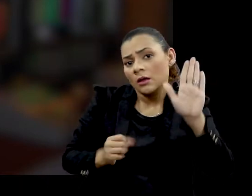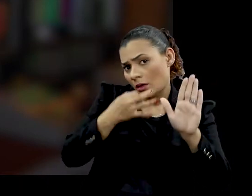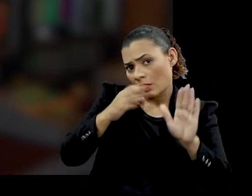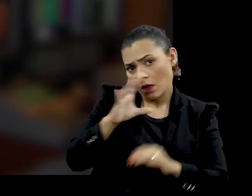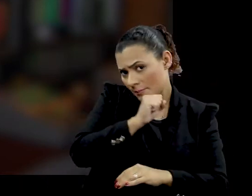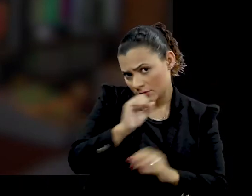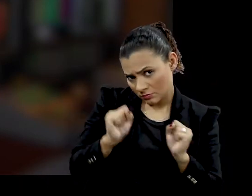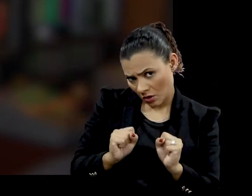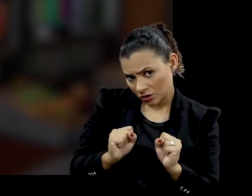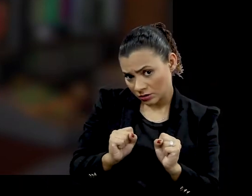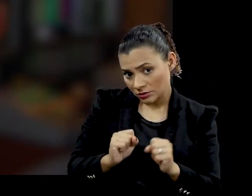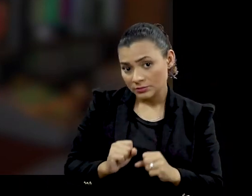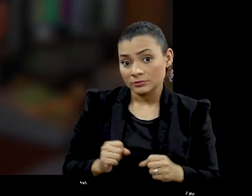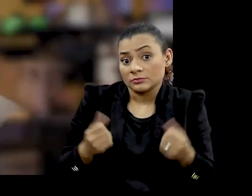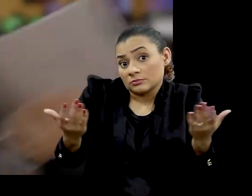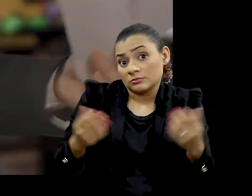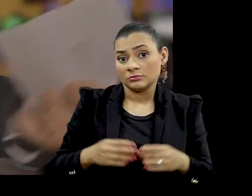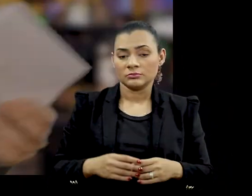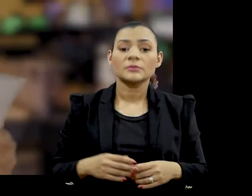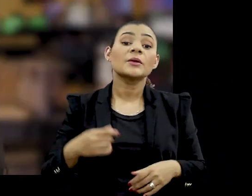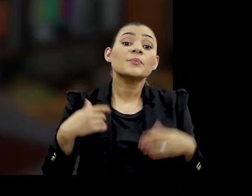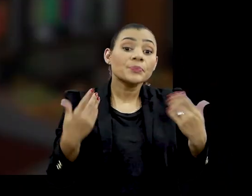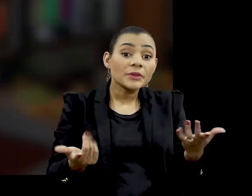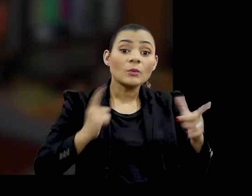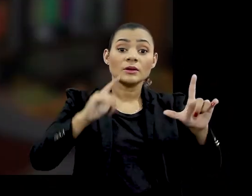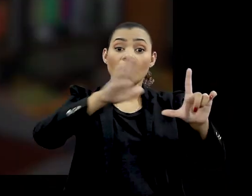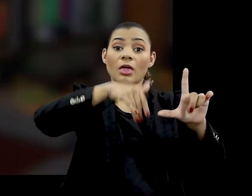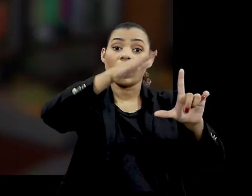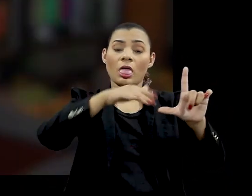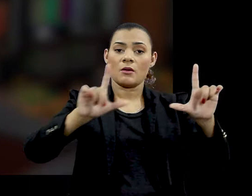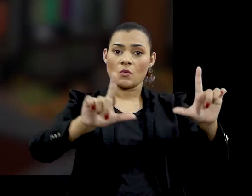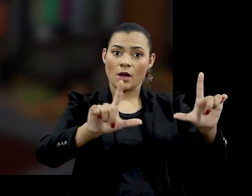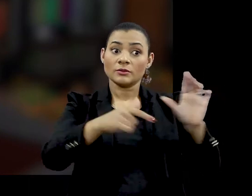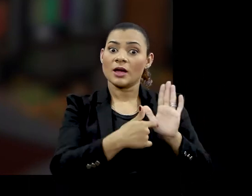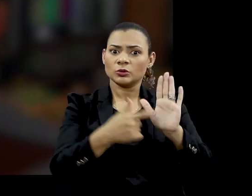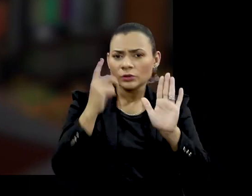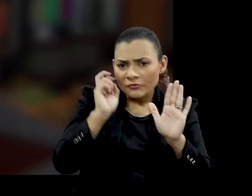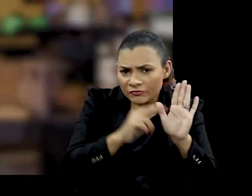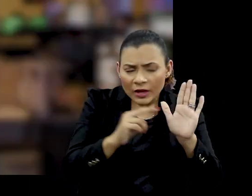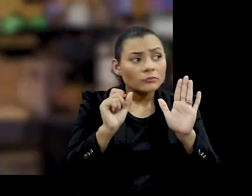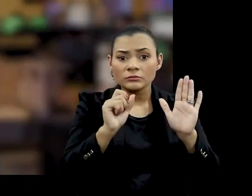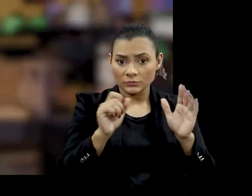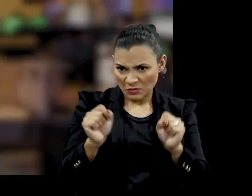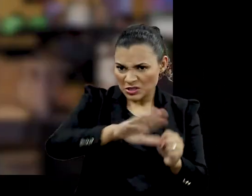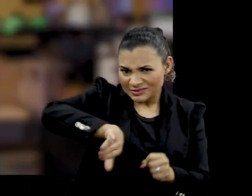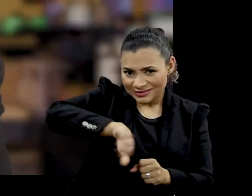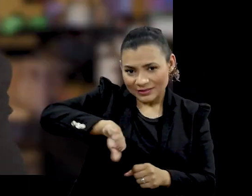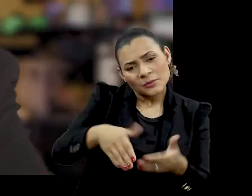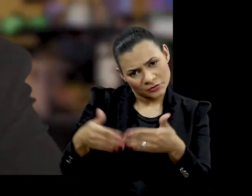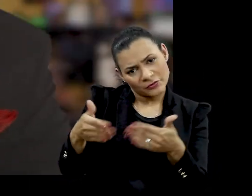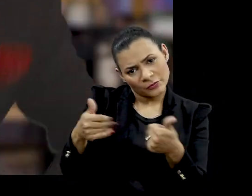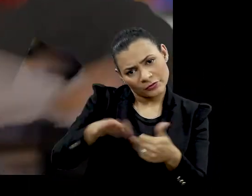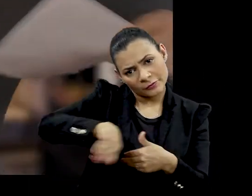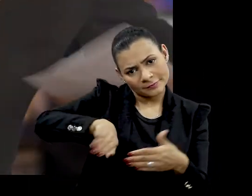Queria dar um exemplozinho Só um exemplo Deixa Então Tem um quadro aqui no trampo Que pode ajudar Se liga Você pode sair daí, faz favor?